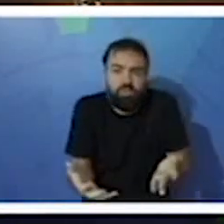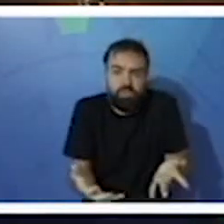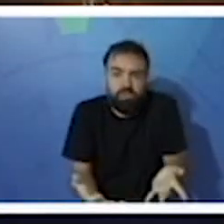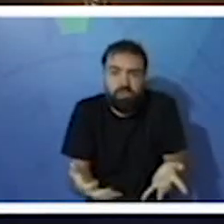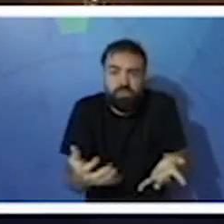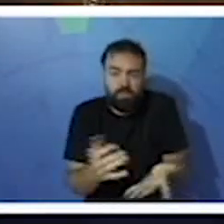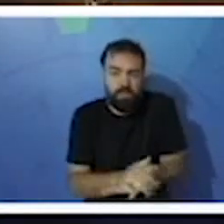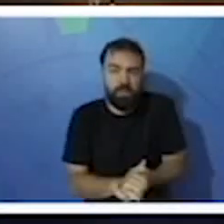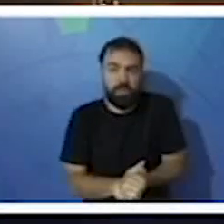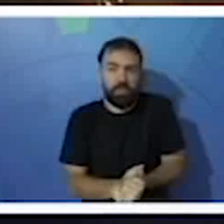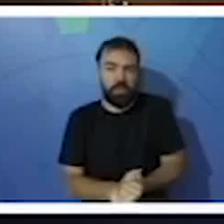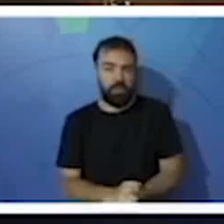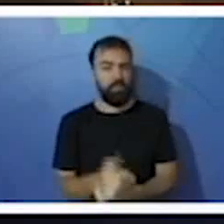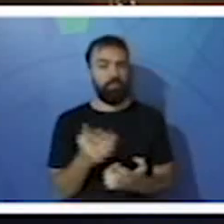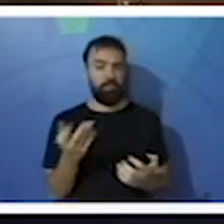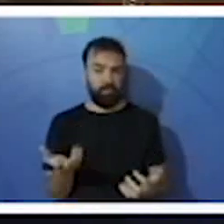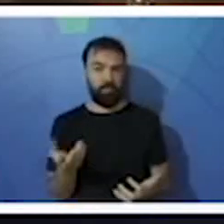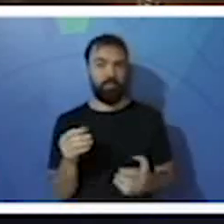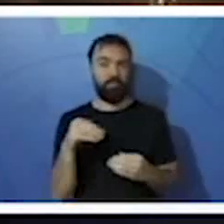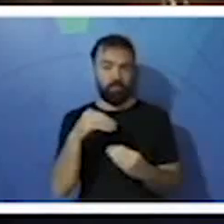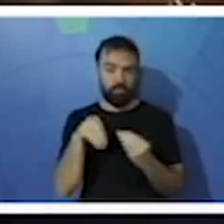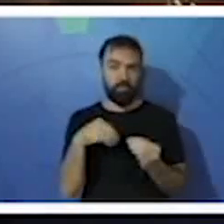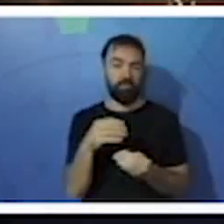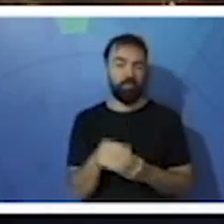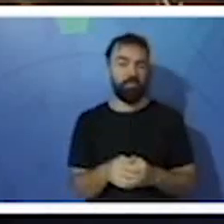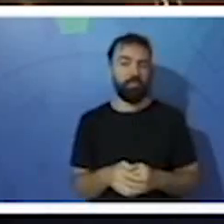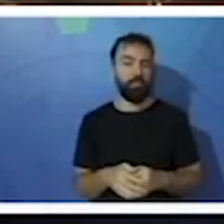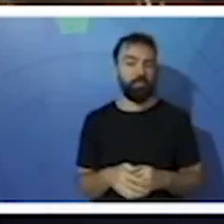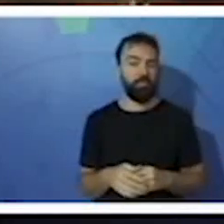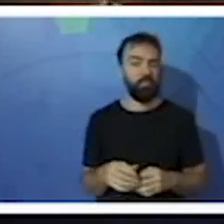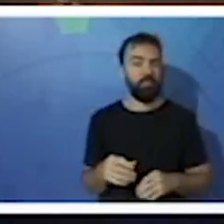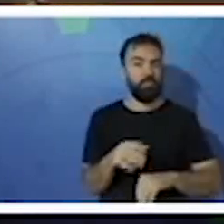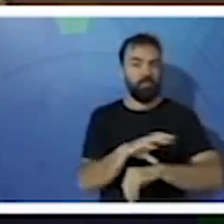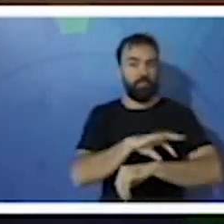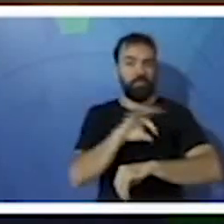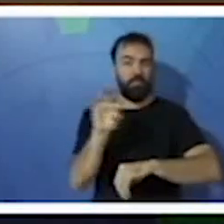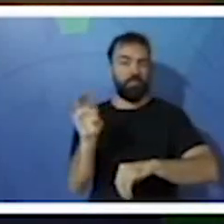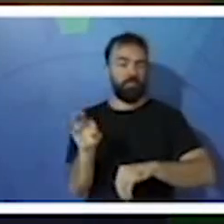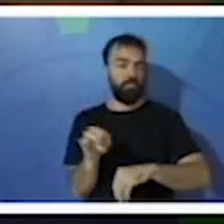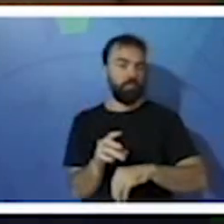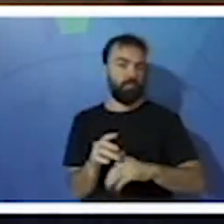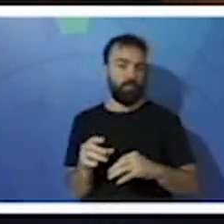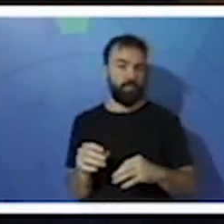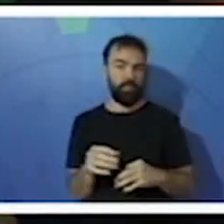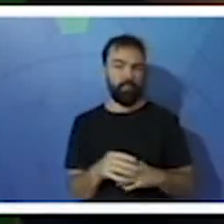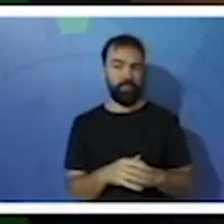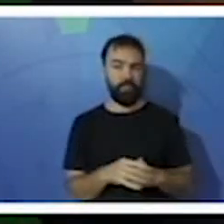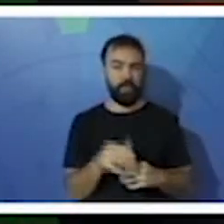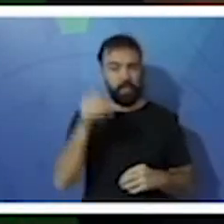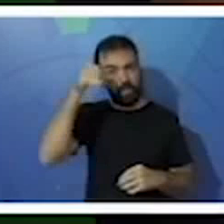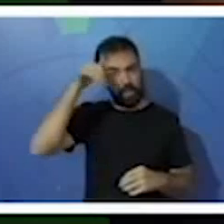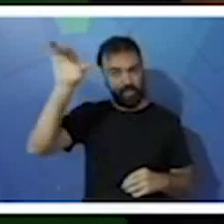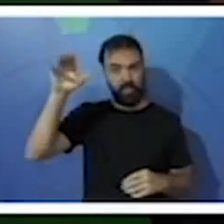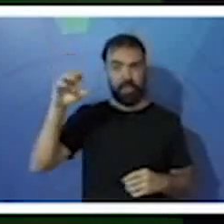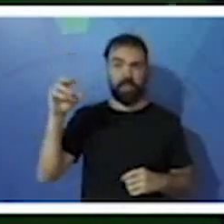pesada. Então, essa substância ajuda a pena não absorver a água, tá?